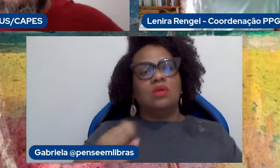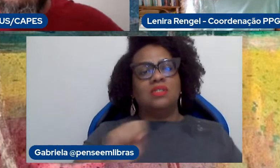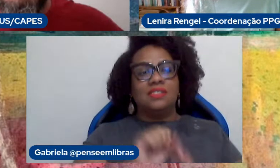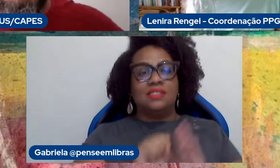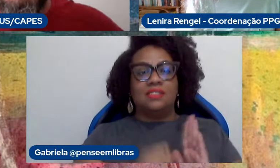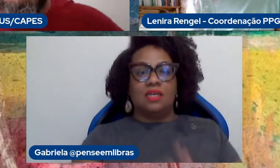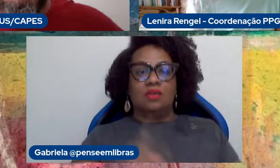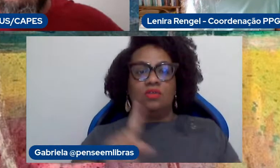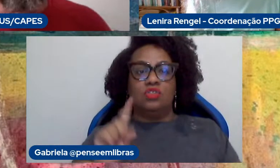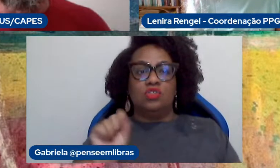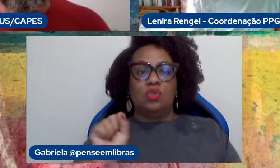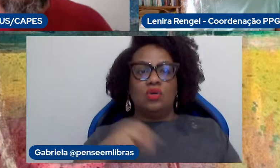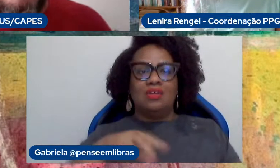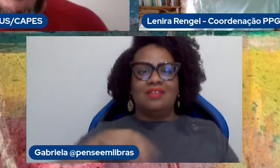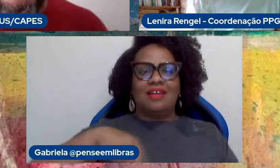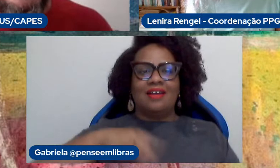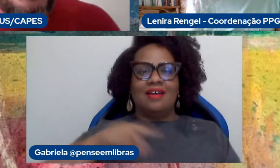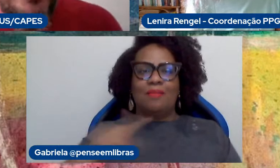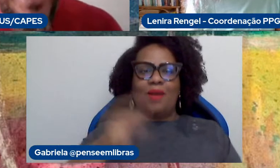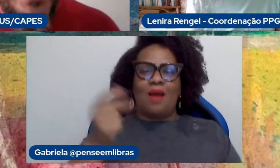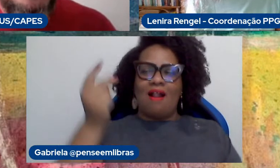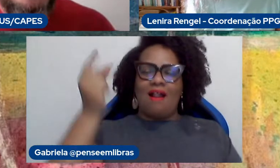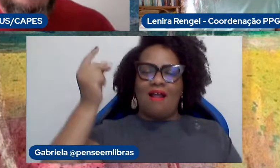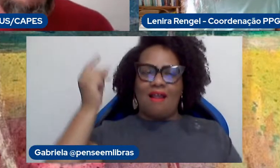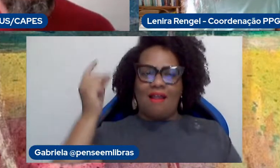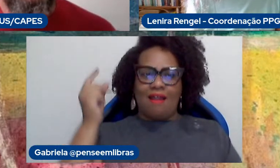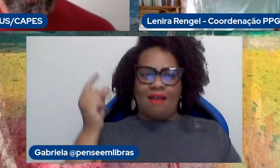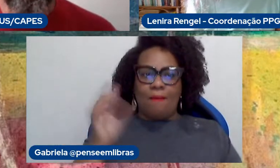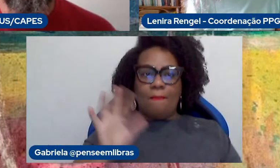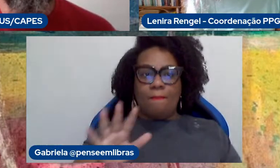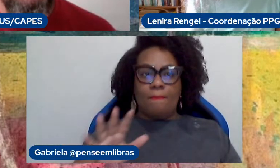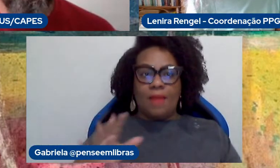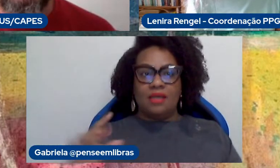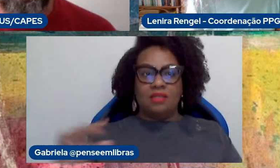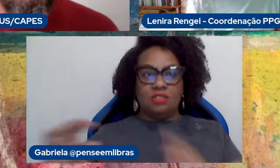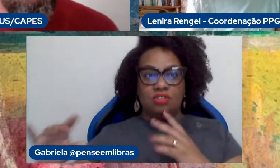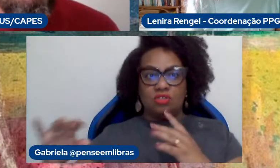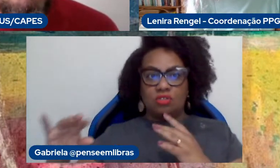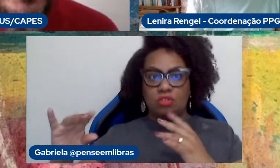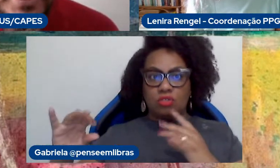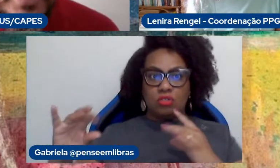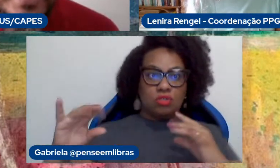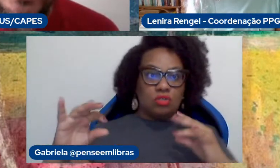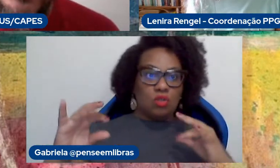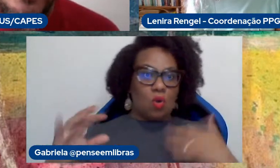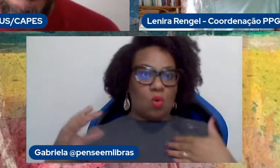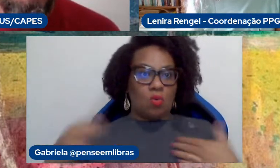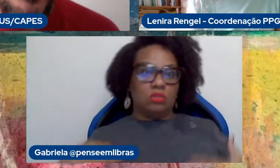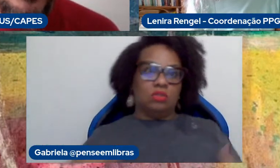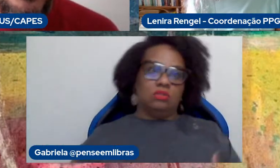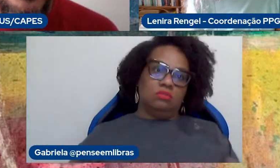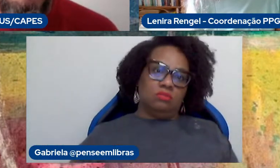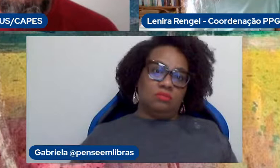dança do século XVIII, mas de qualquer maneira tocar e dançar. Então, isso é algo que eu, com certeza,